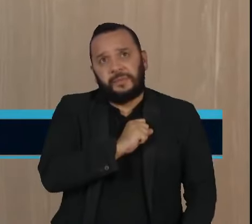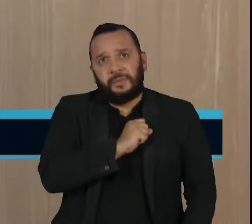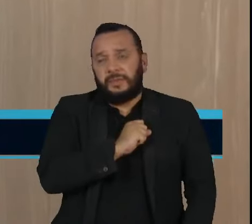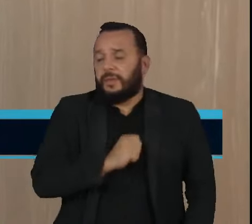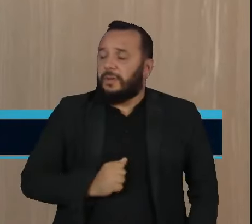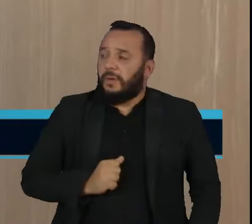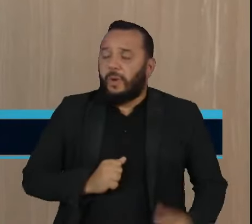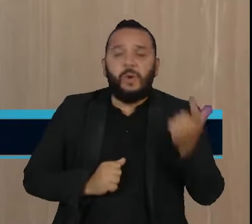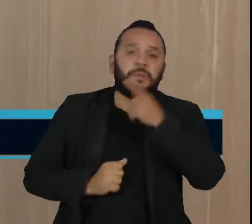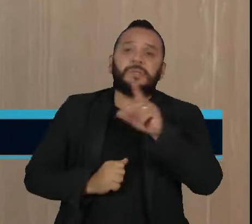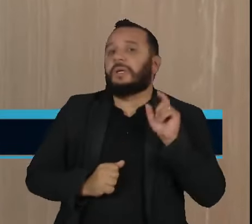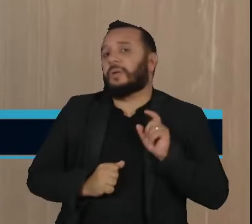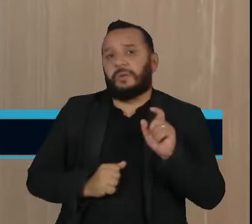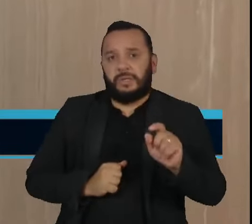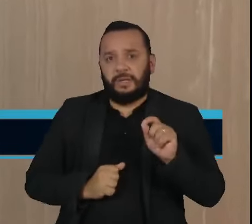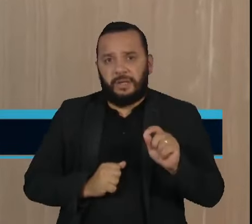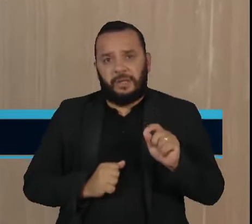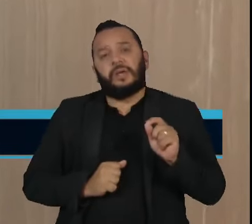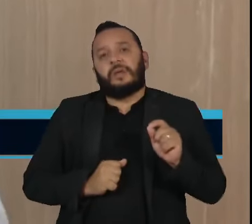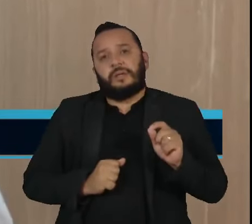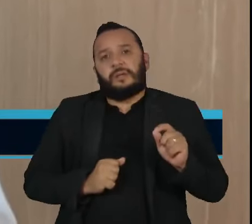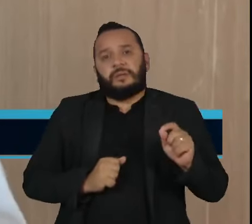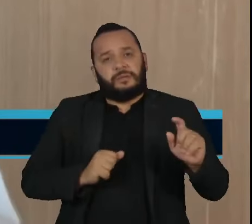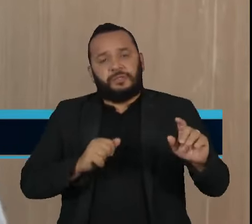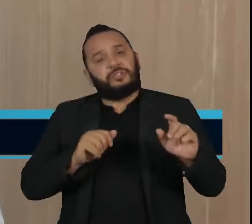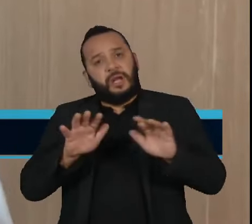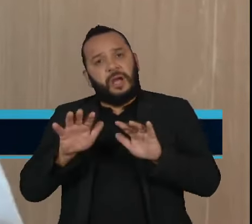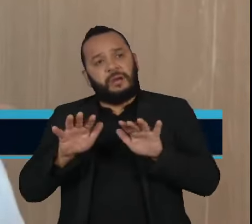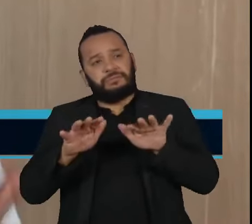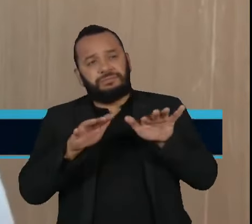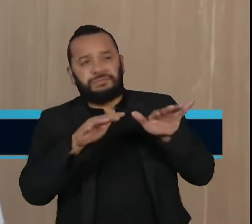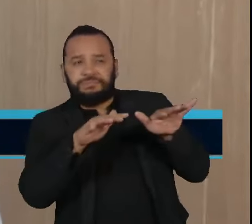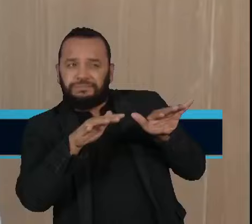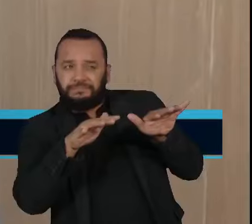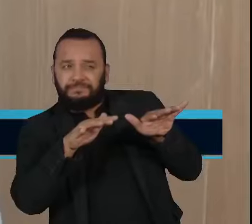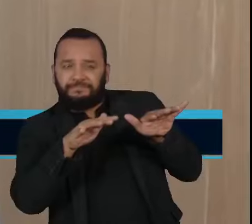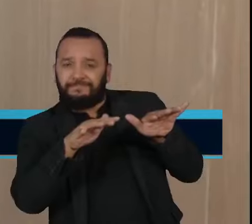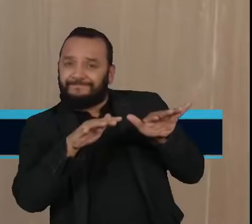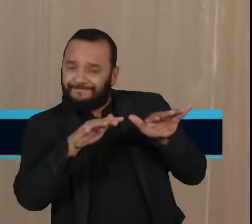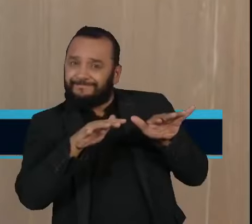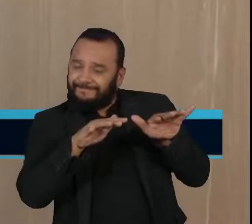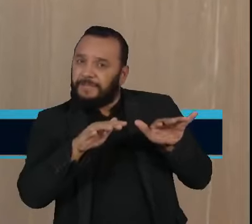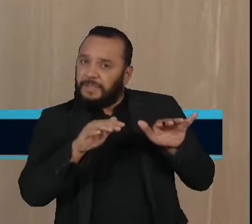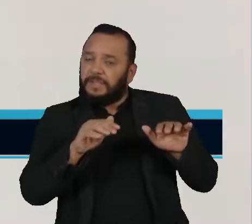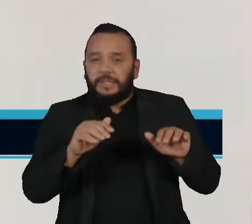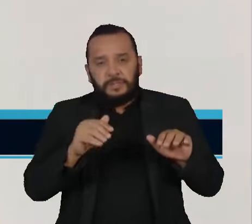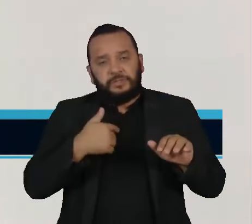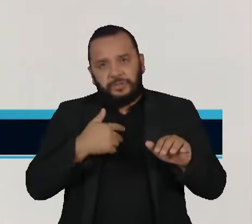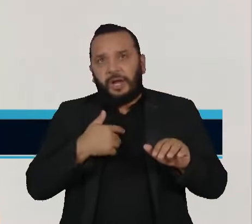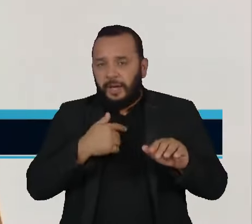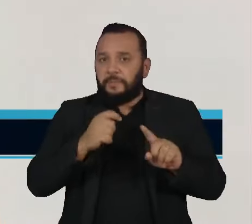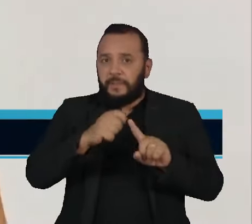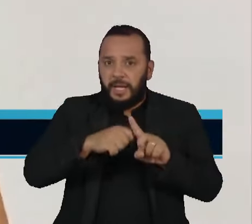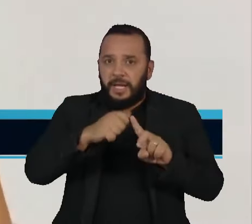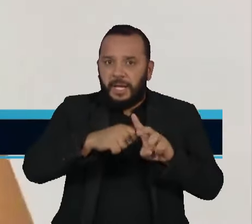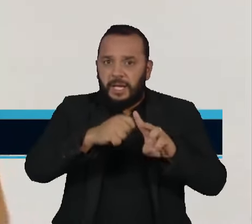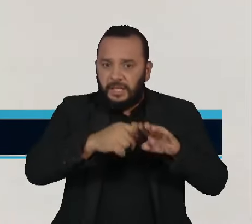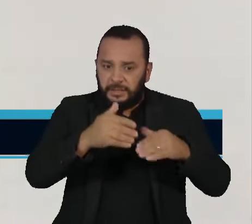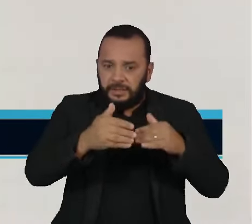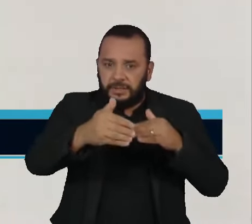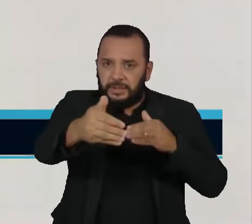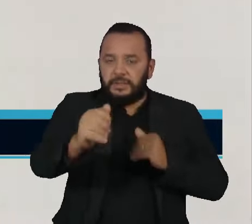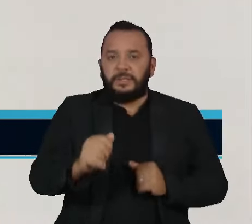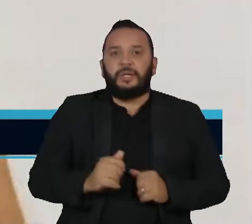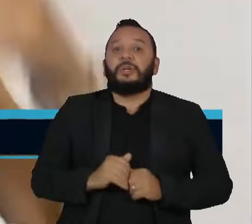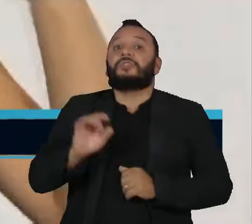fazer com que essa visibilidade possa ser acrescida de outros meses. A gente tem projeto, não é só